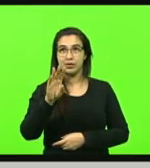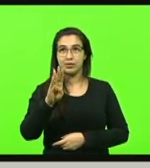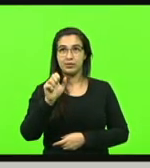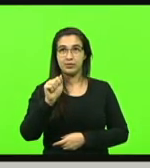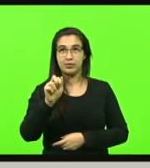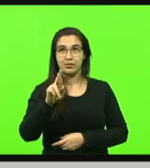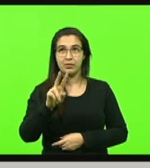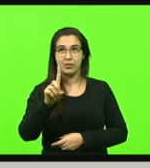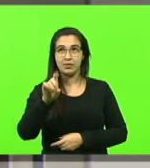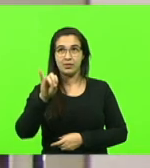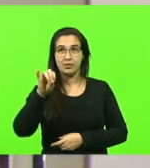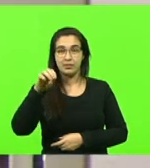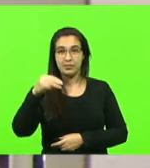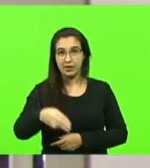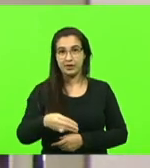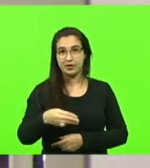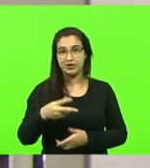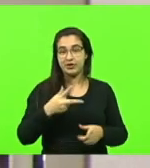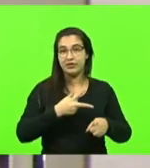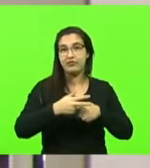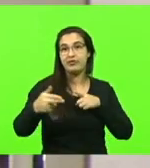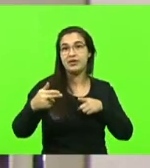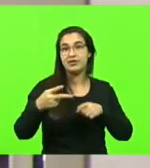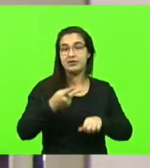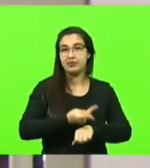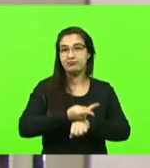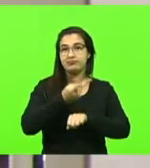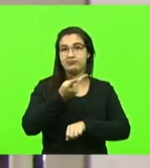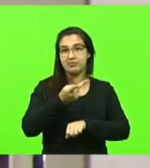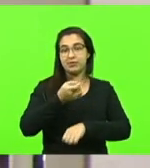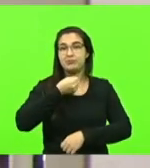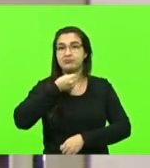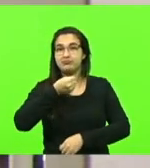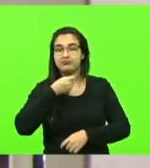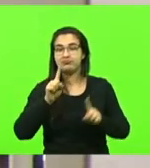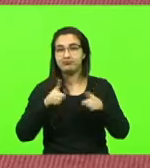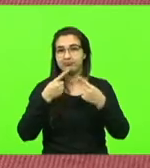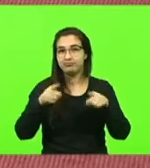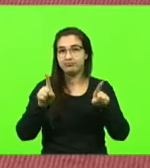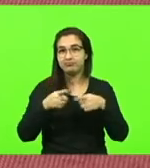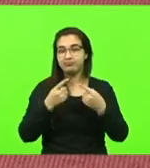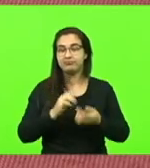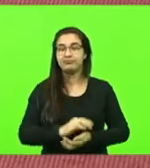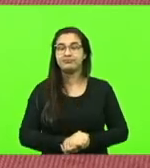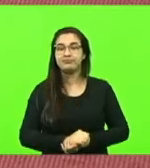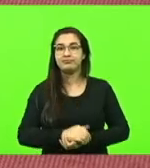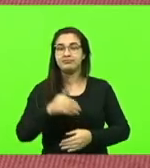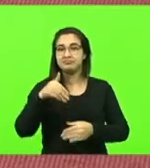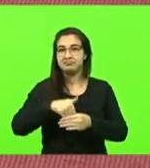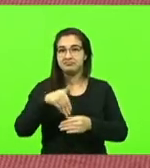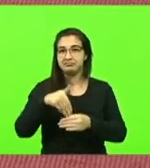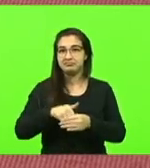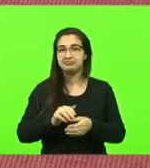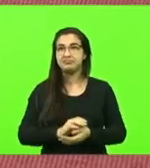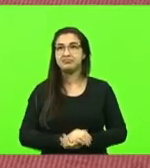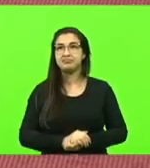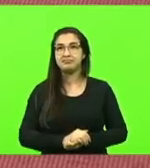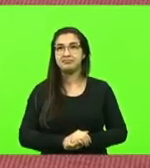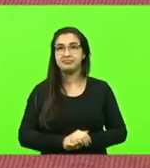discussão. Não havendo quem queira discutir, em votação. Deputados que aprovam, permaneça como se encontra.